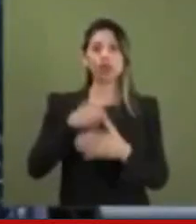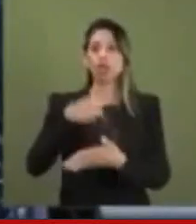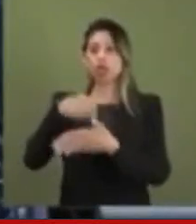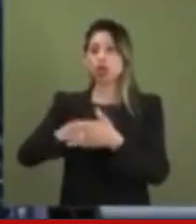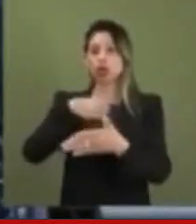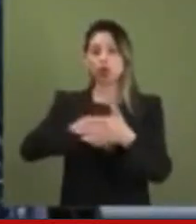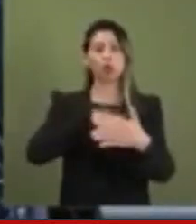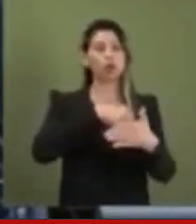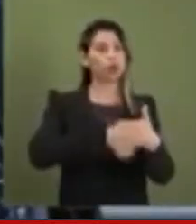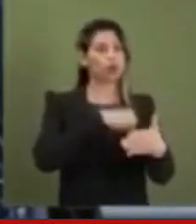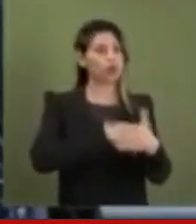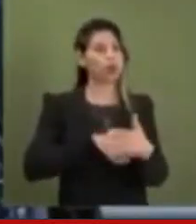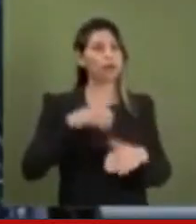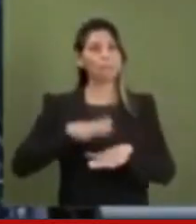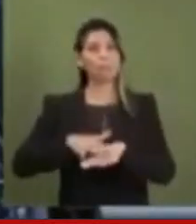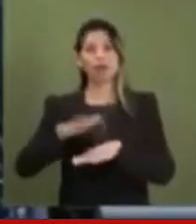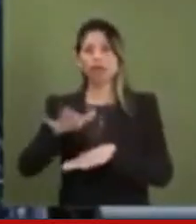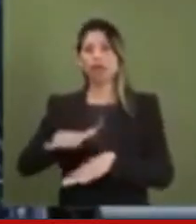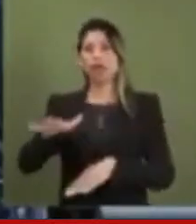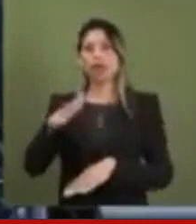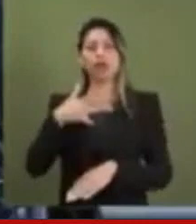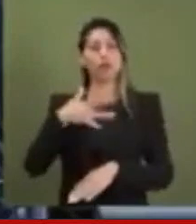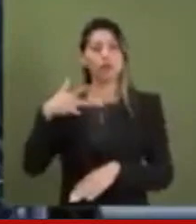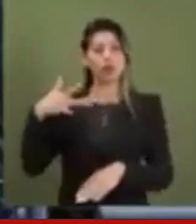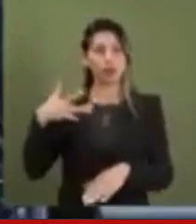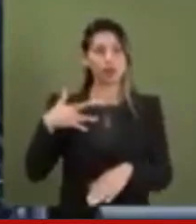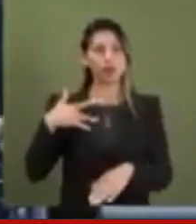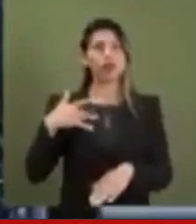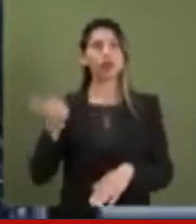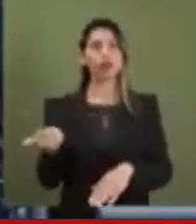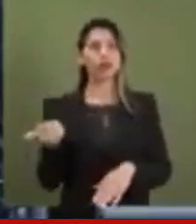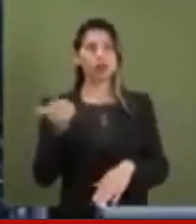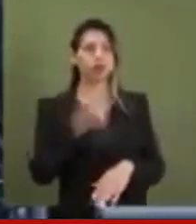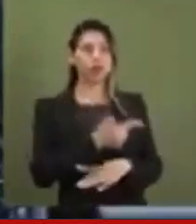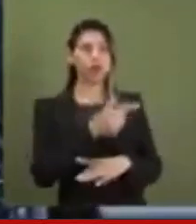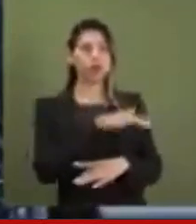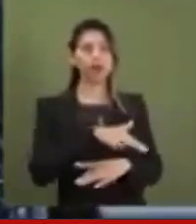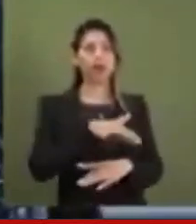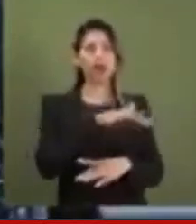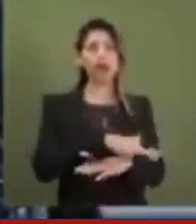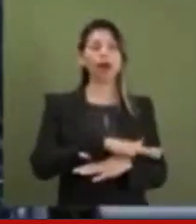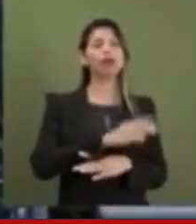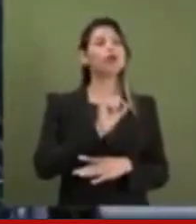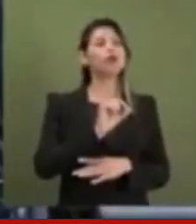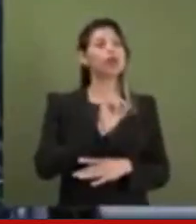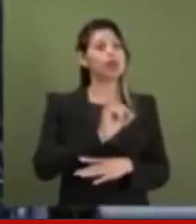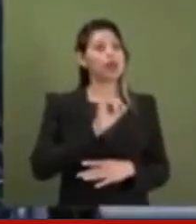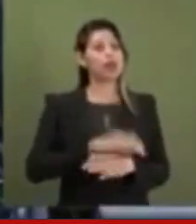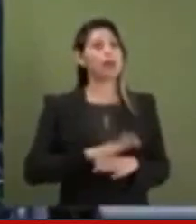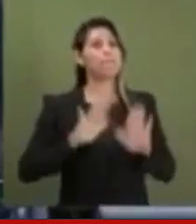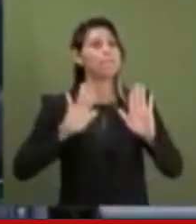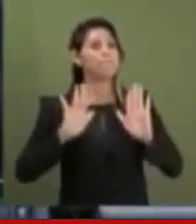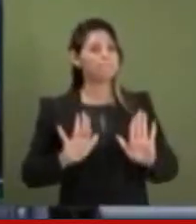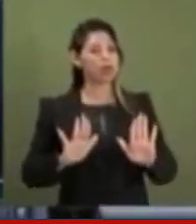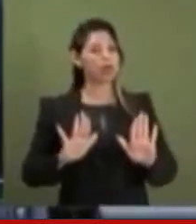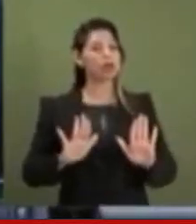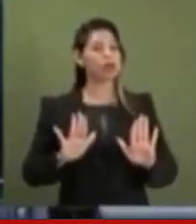Segundo Pacheco, isso causaria desequilíbrio entre os poderes, o que é prejudicial para a democracia.